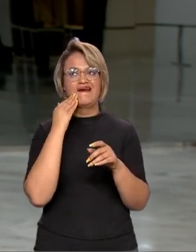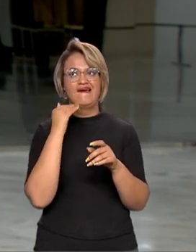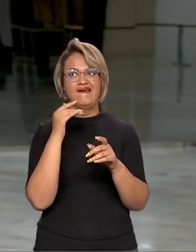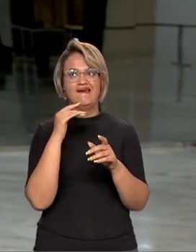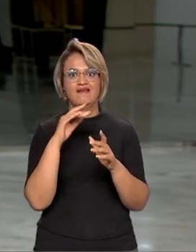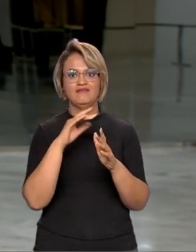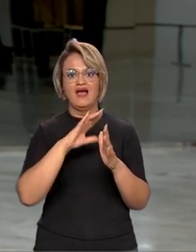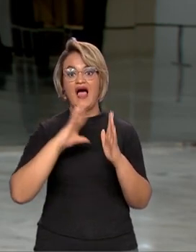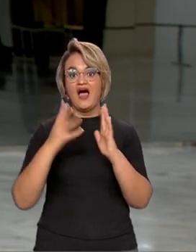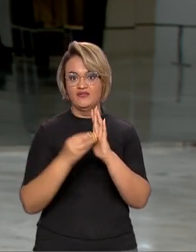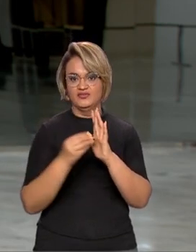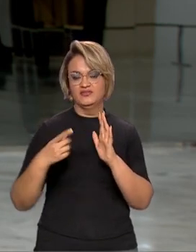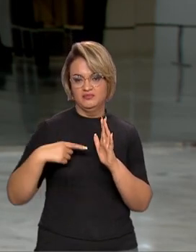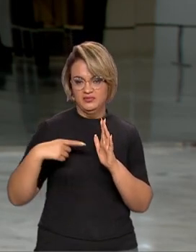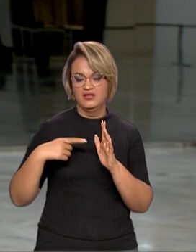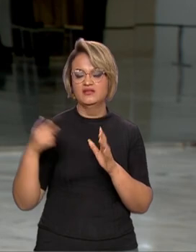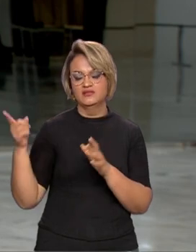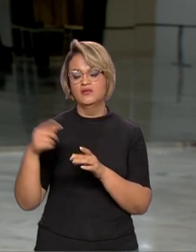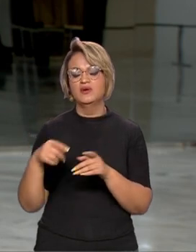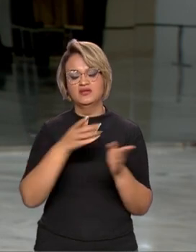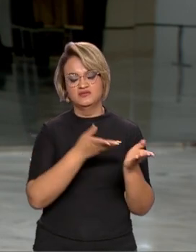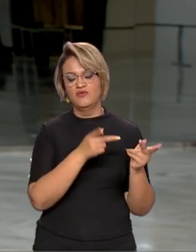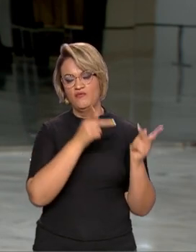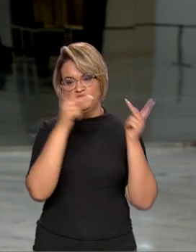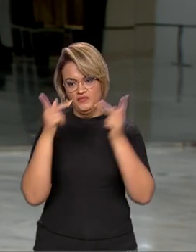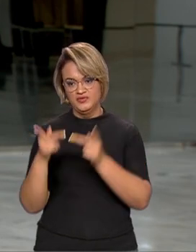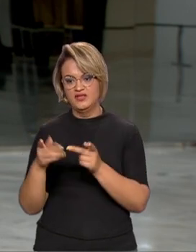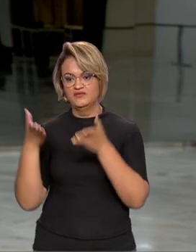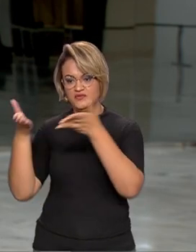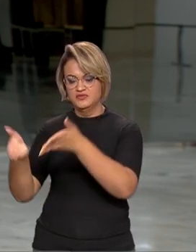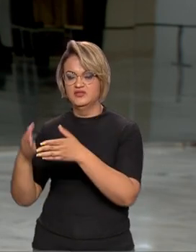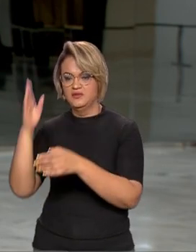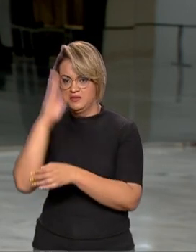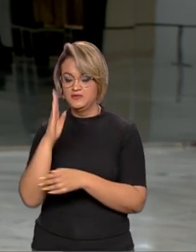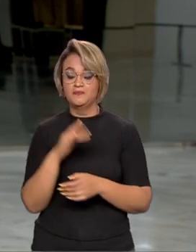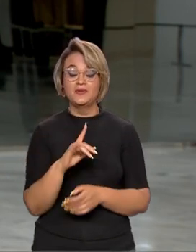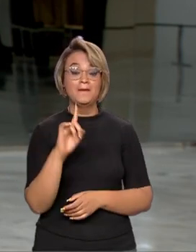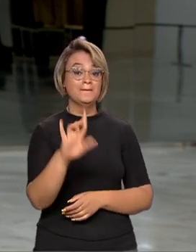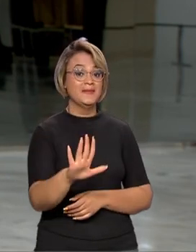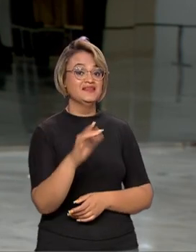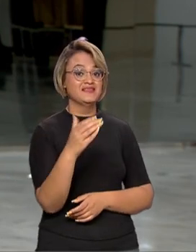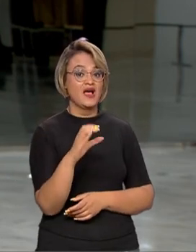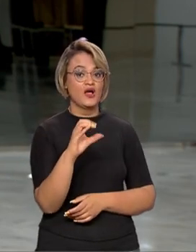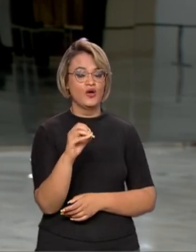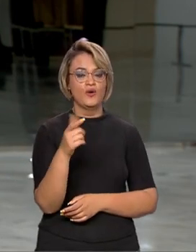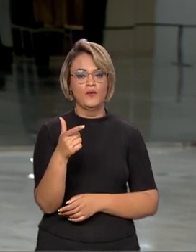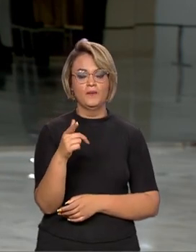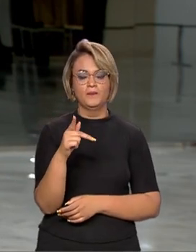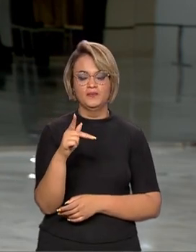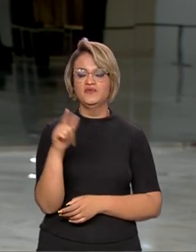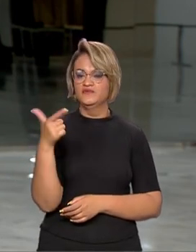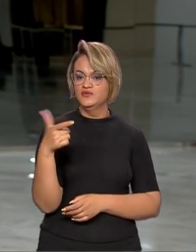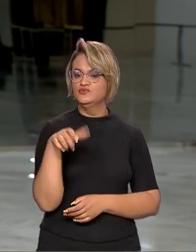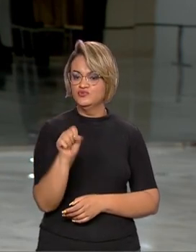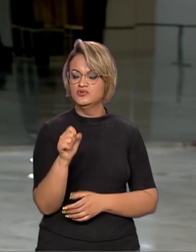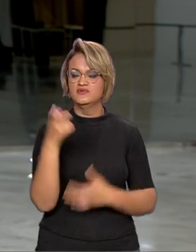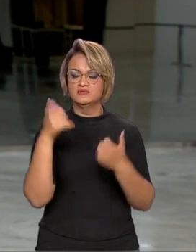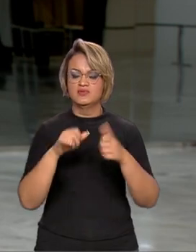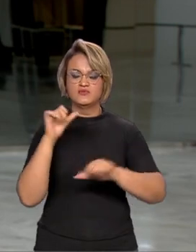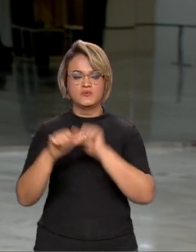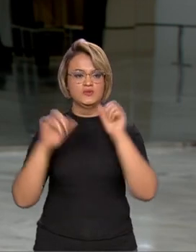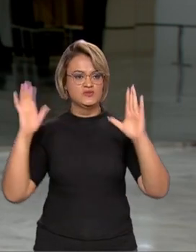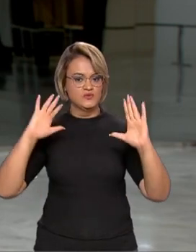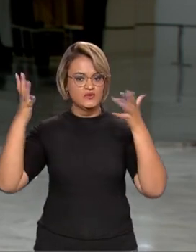países convidados. Já a COP28, que é a Conferência das Nações Unidas sobre Mudança do Clima,